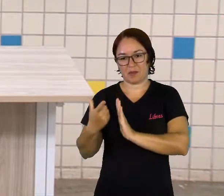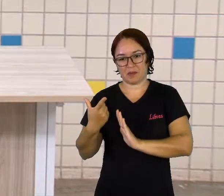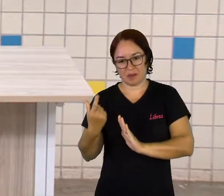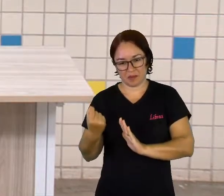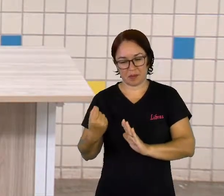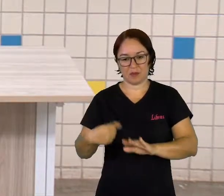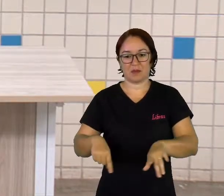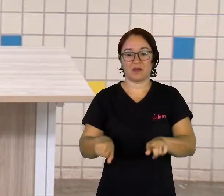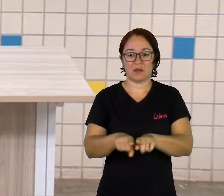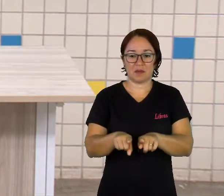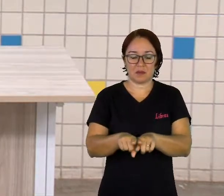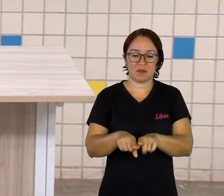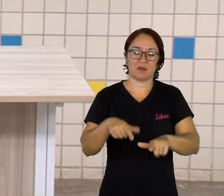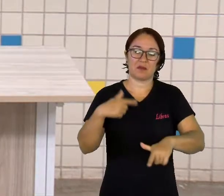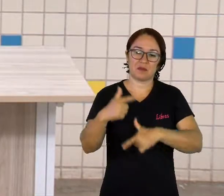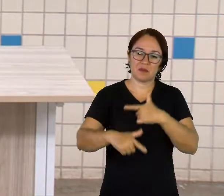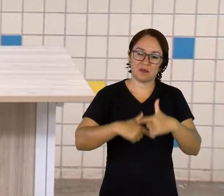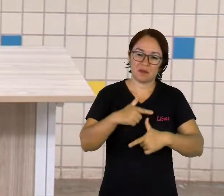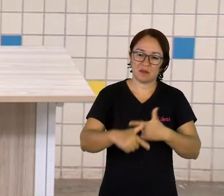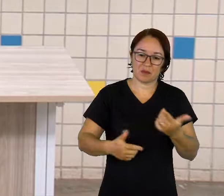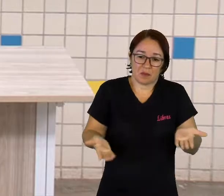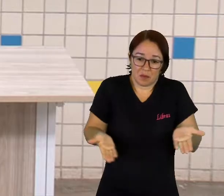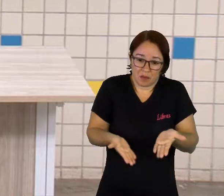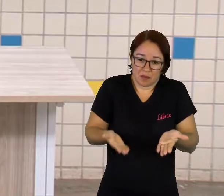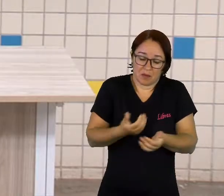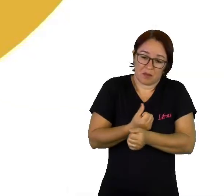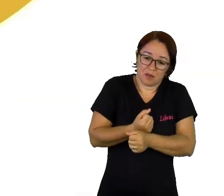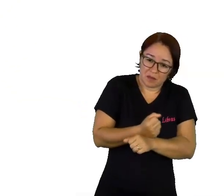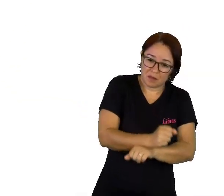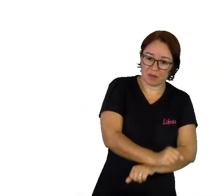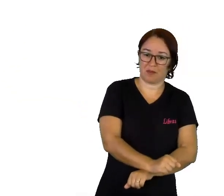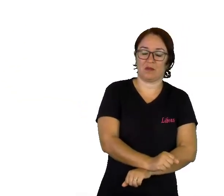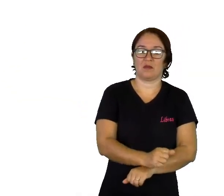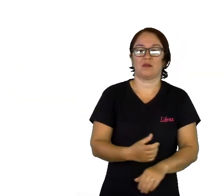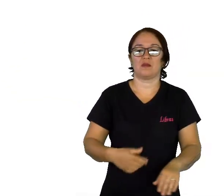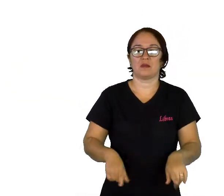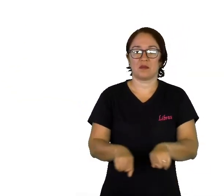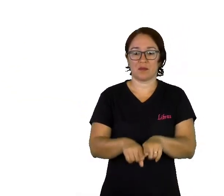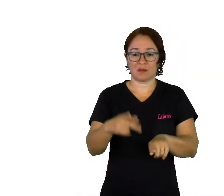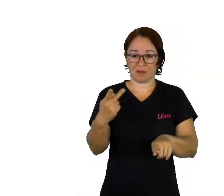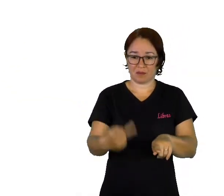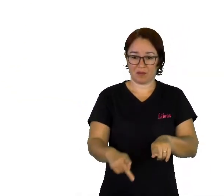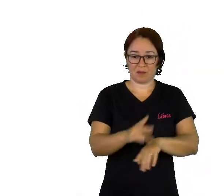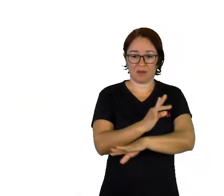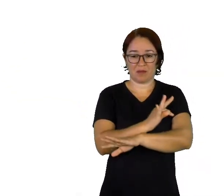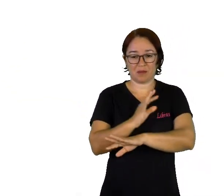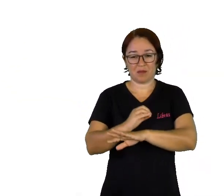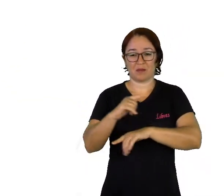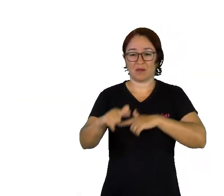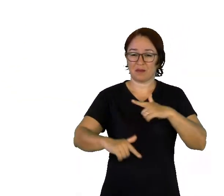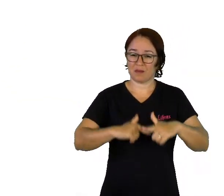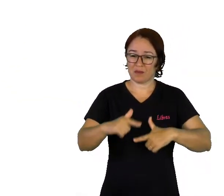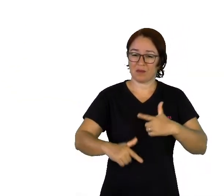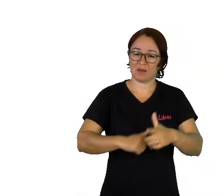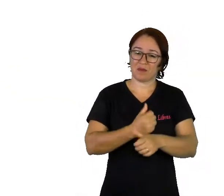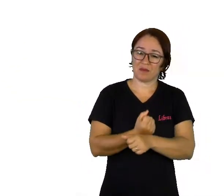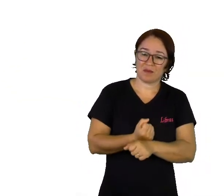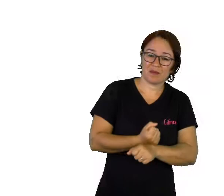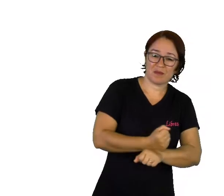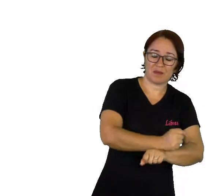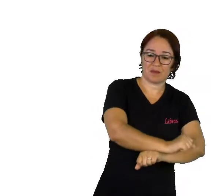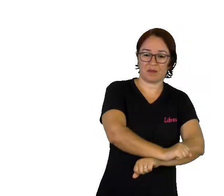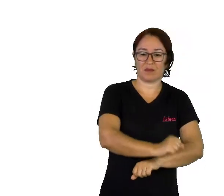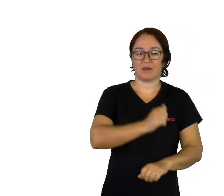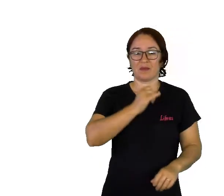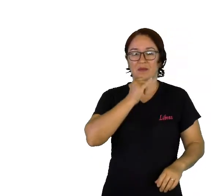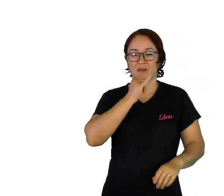atualidade e o trabalho escravo no Tocantins. Como já estudamos, pessoas de diversos países vieram para o